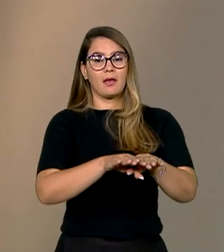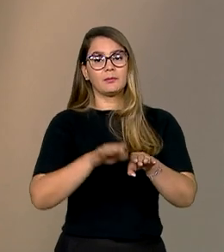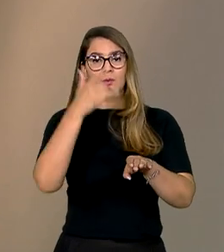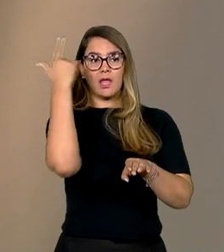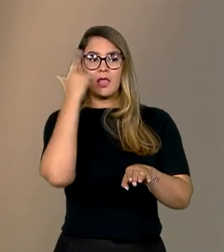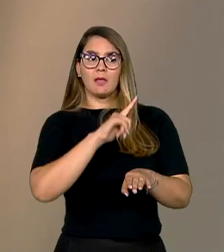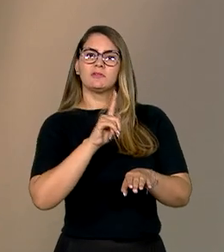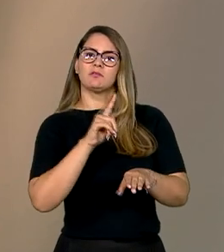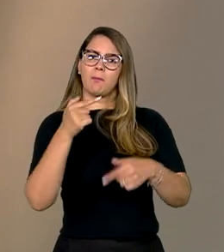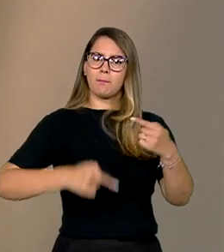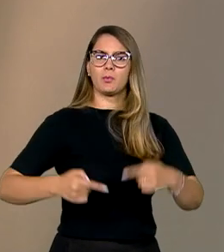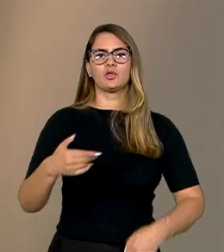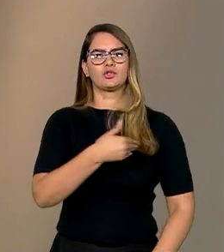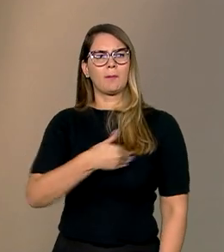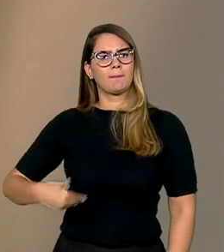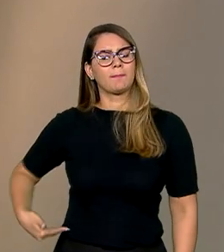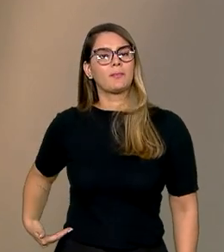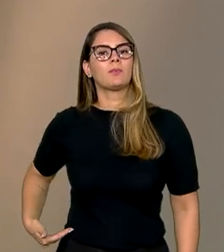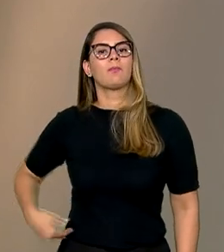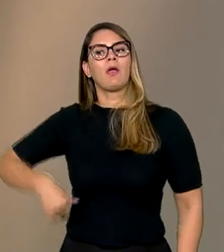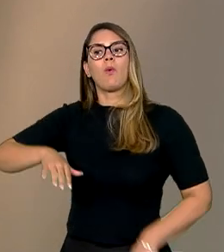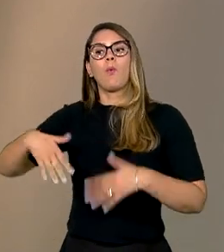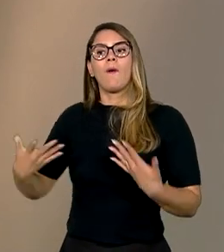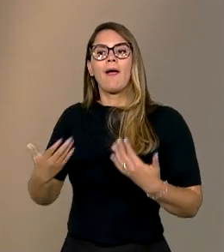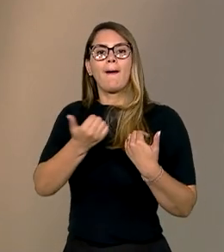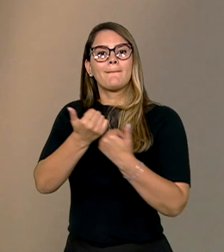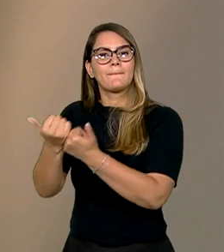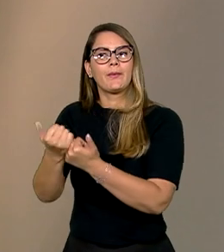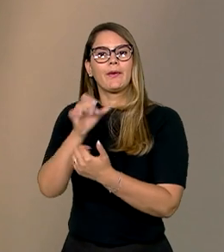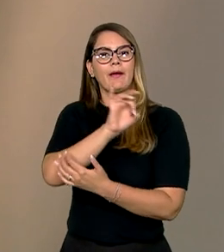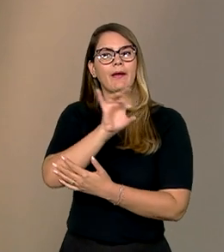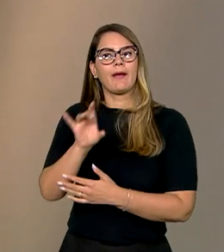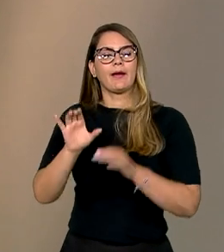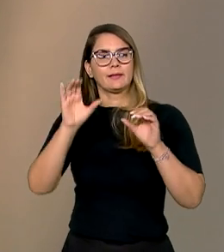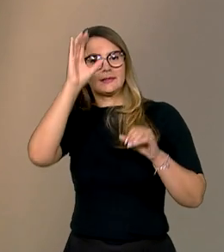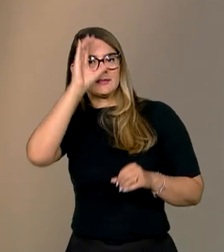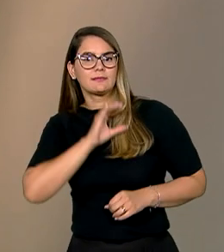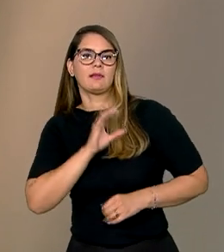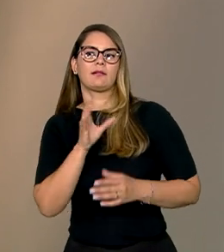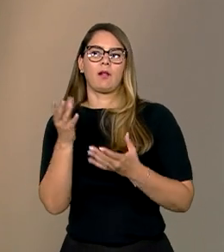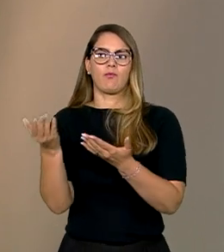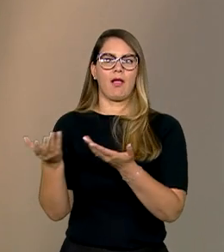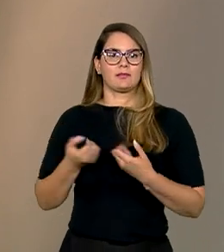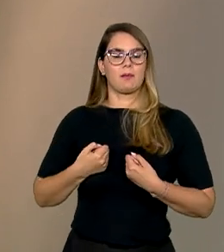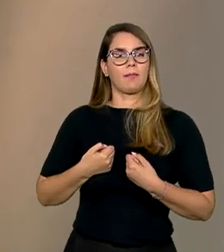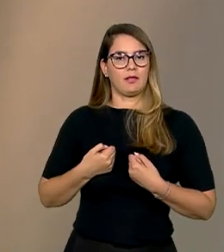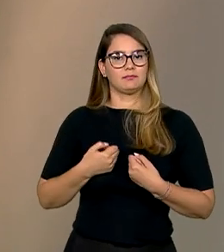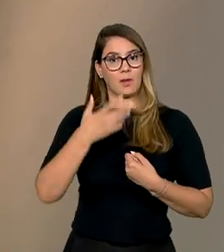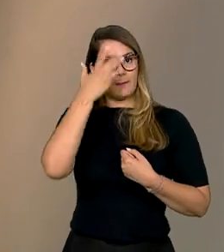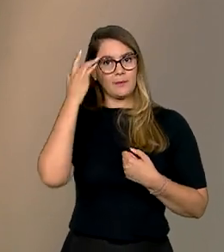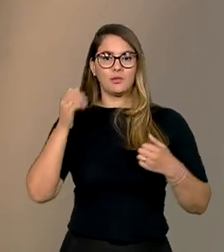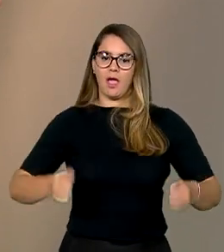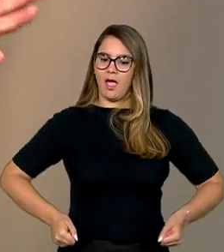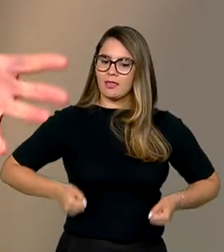à política pública, determinando quais suportes cada cidadão com deficiência vai requerer. Então, uma pessoa que é